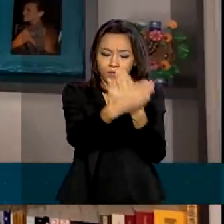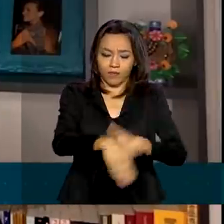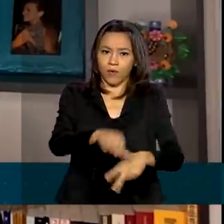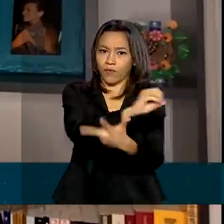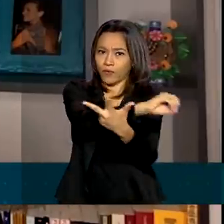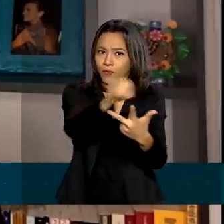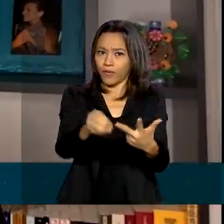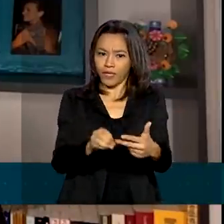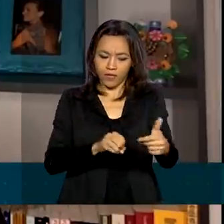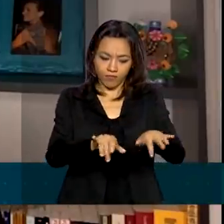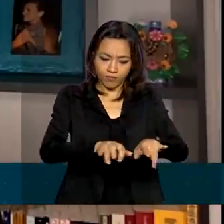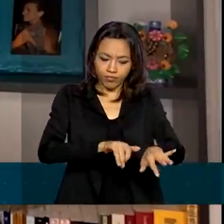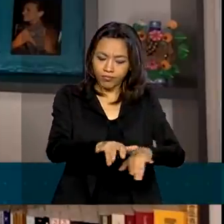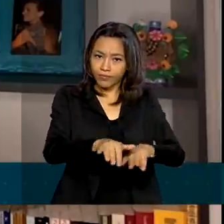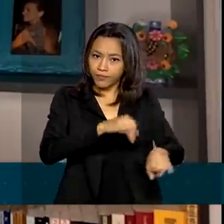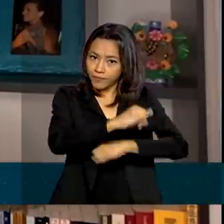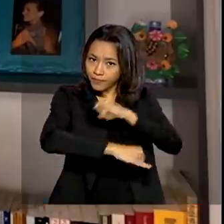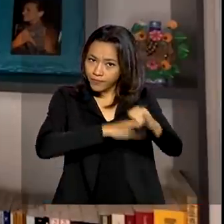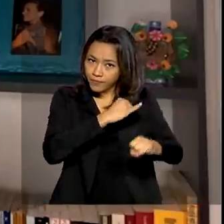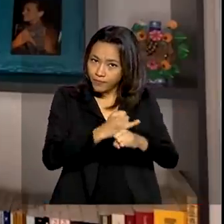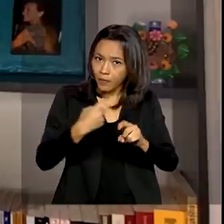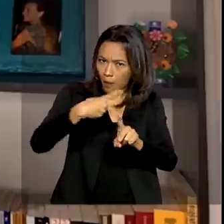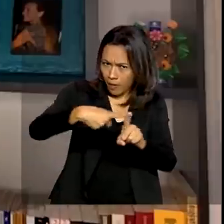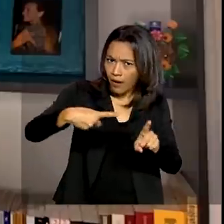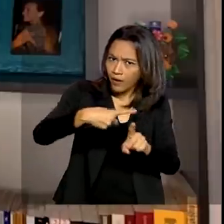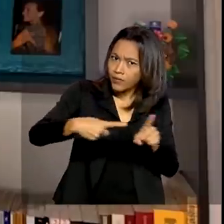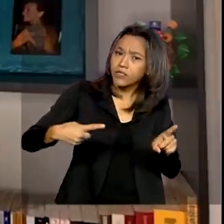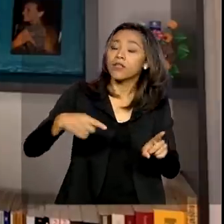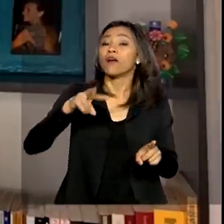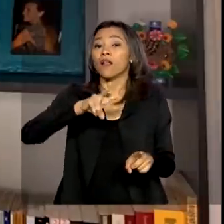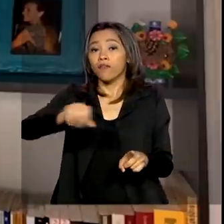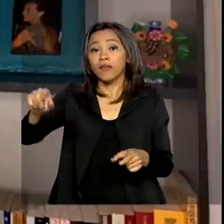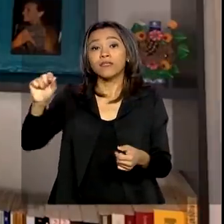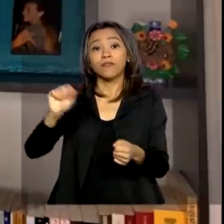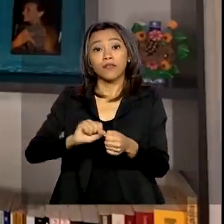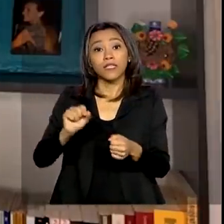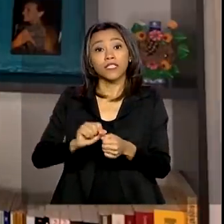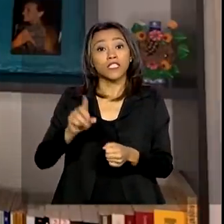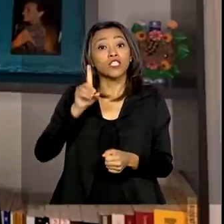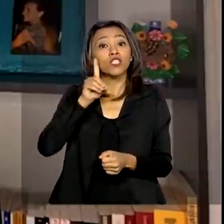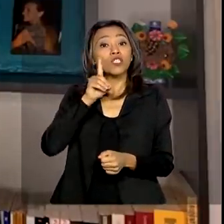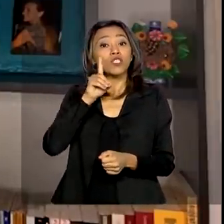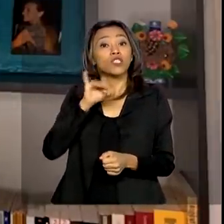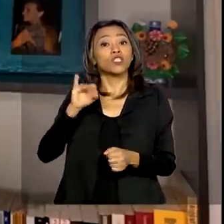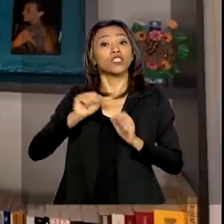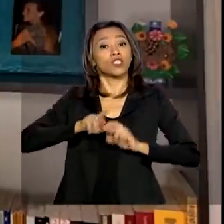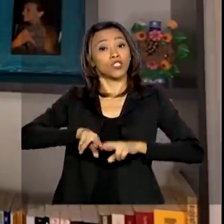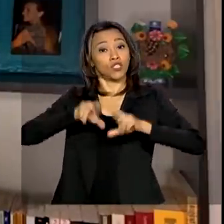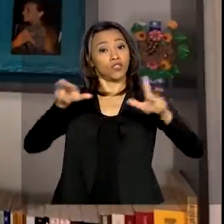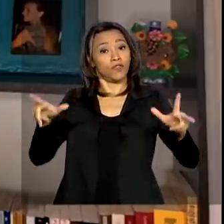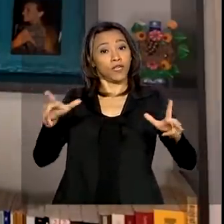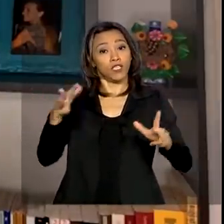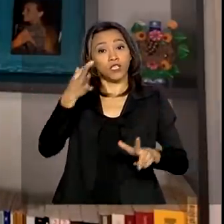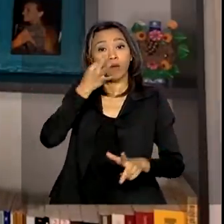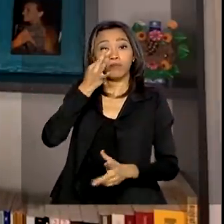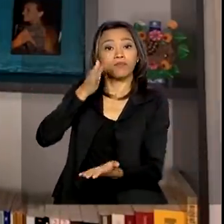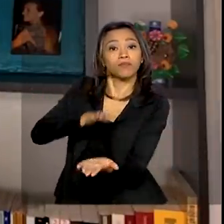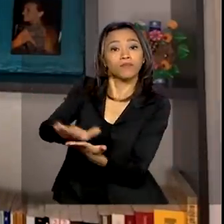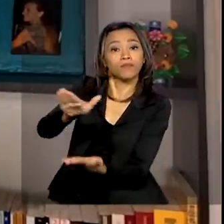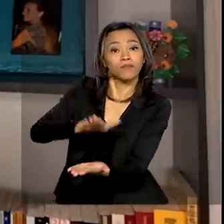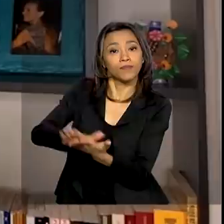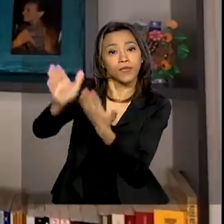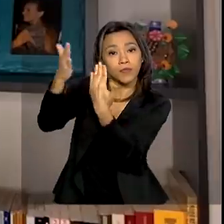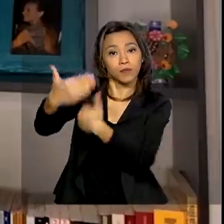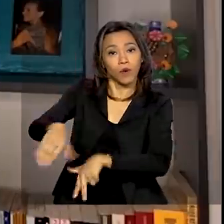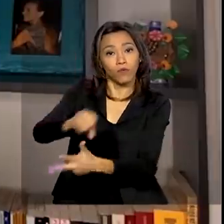para parte dos inscritos. A prova será realizada em dias diferentes do Enem impresso. E segundo